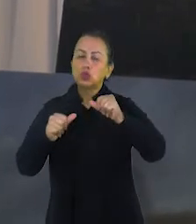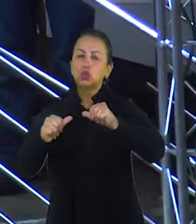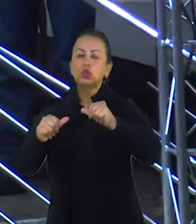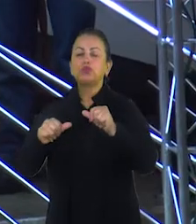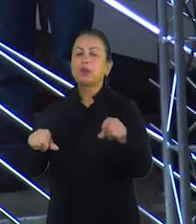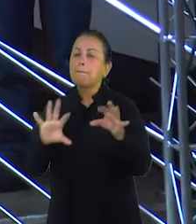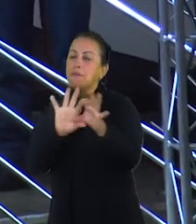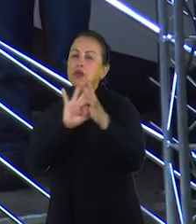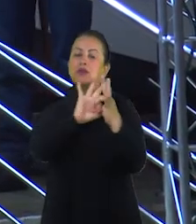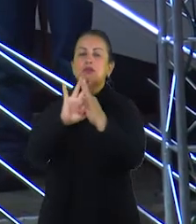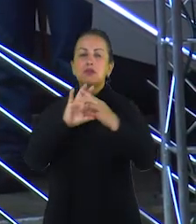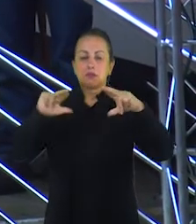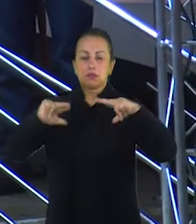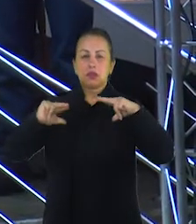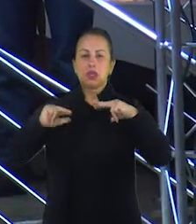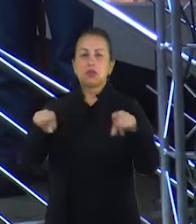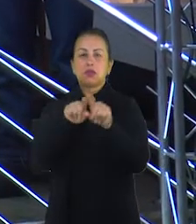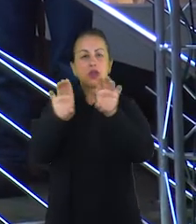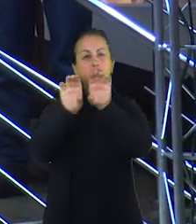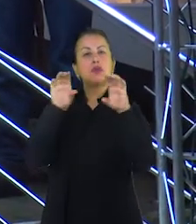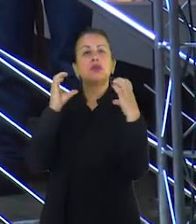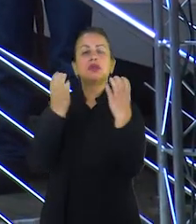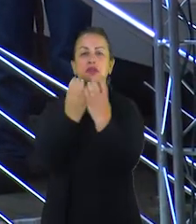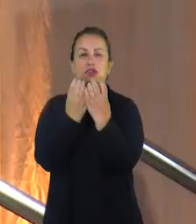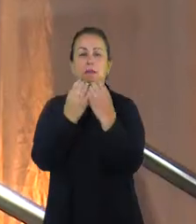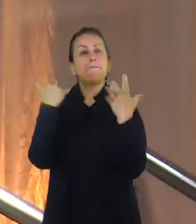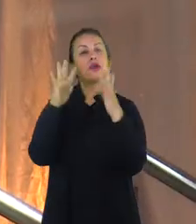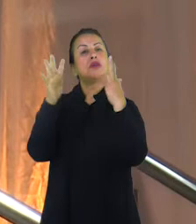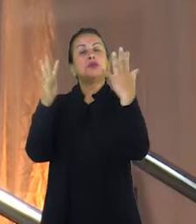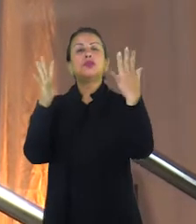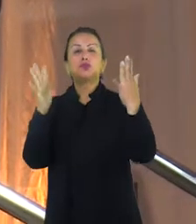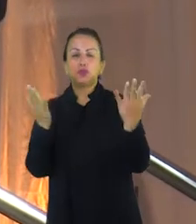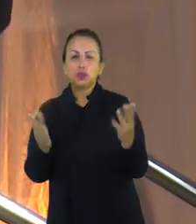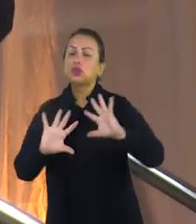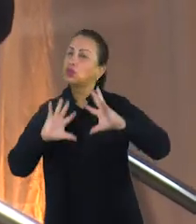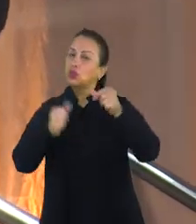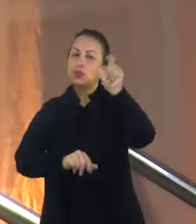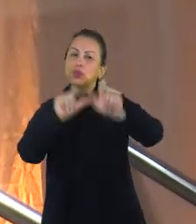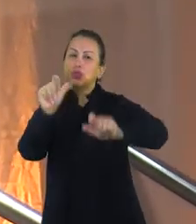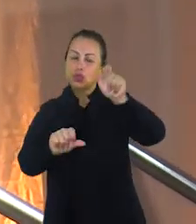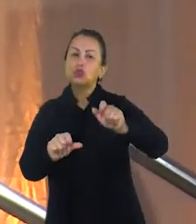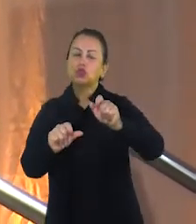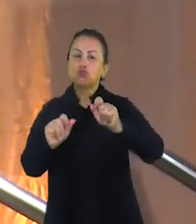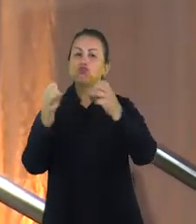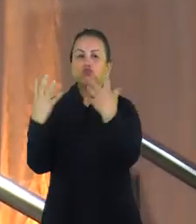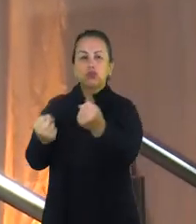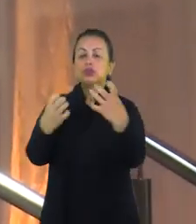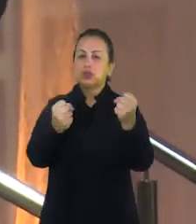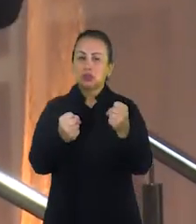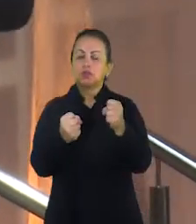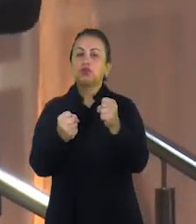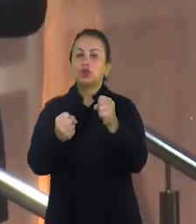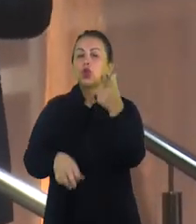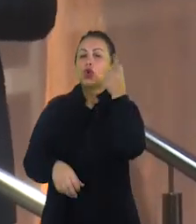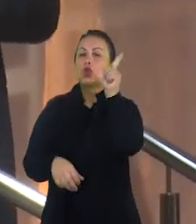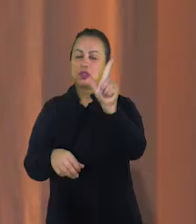ações, parceria com o setor privado e com a comunidade. Então, parabéns a todos aqueles que proporcionaram que